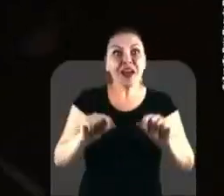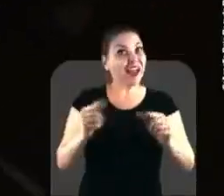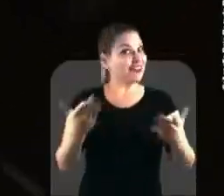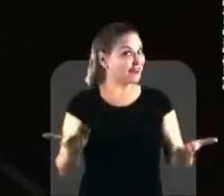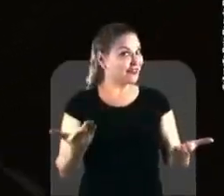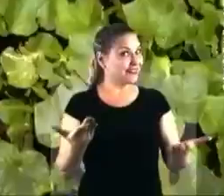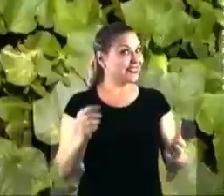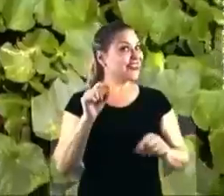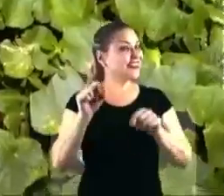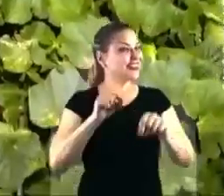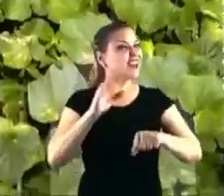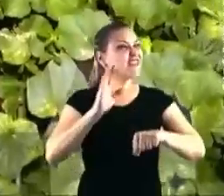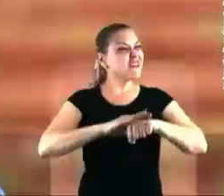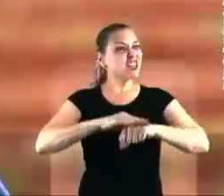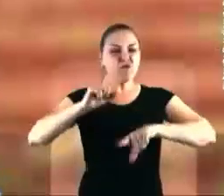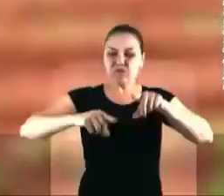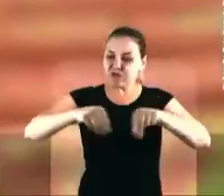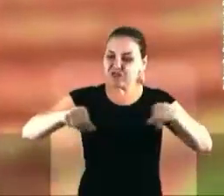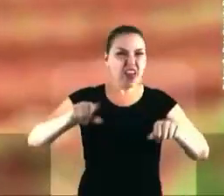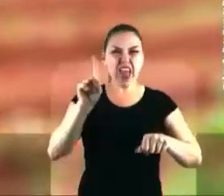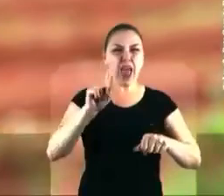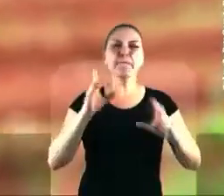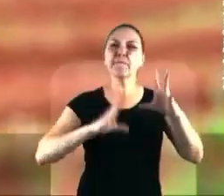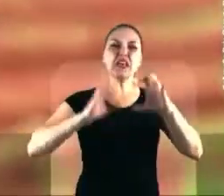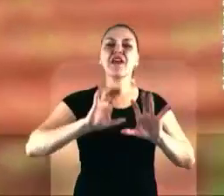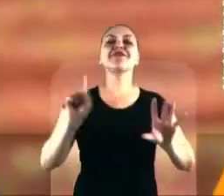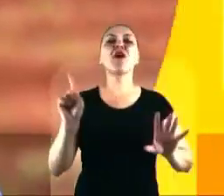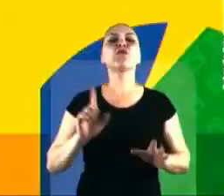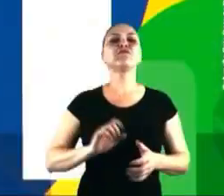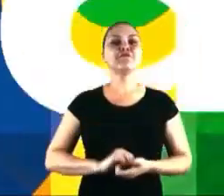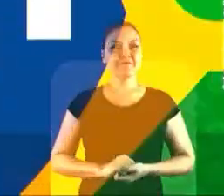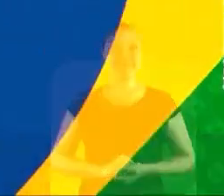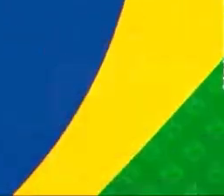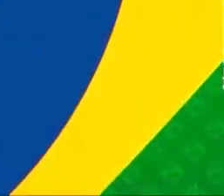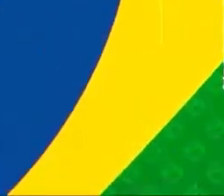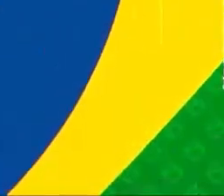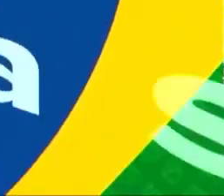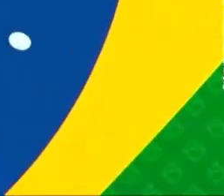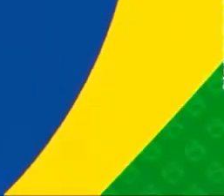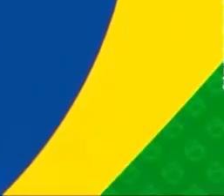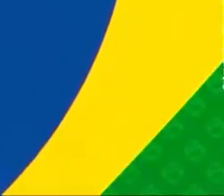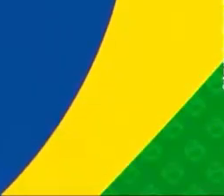cai. Terra é para produzir, terra não é para brigar. Vamos produzir mais aí, Brasil!